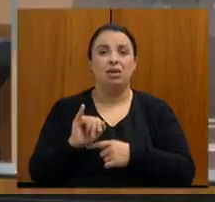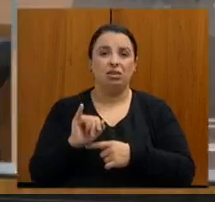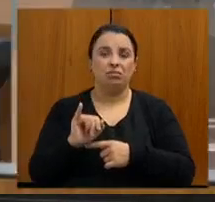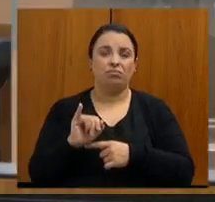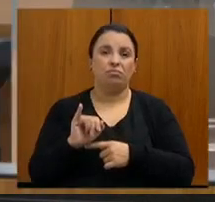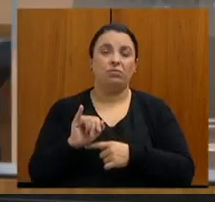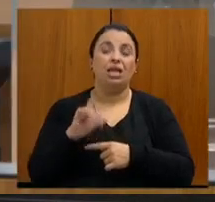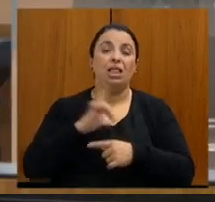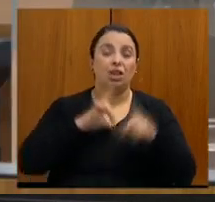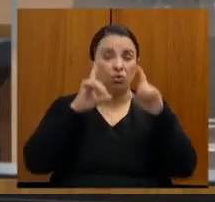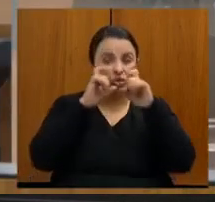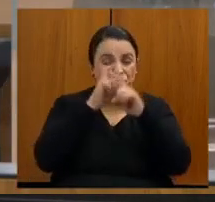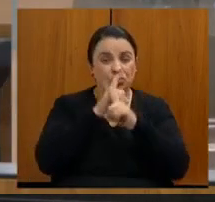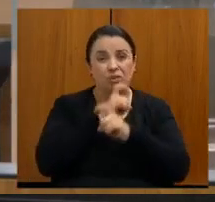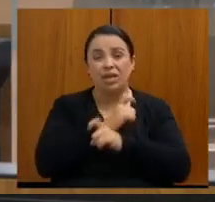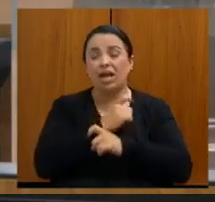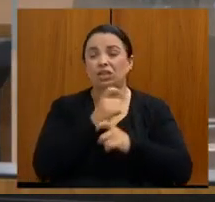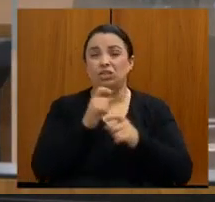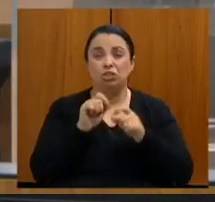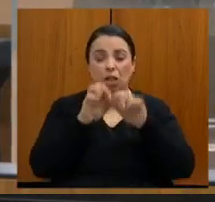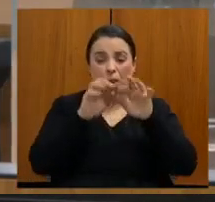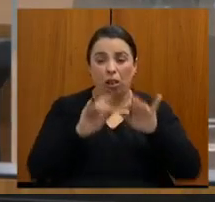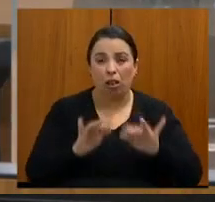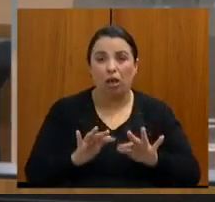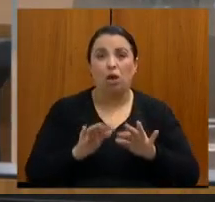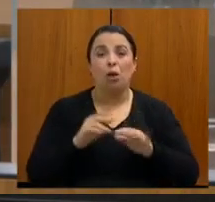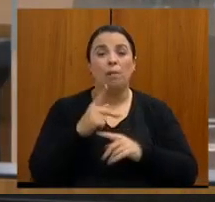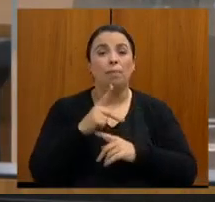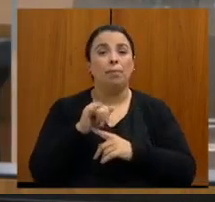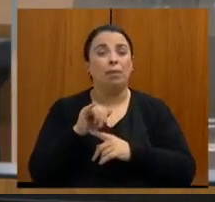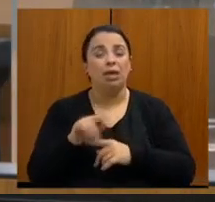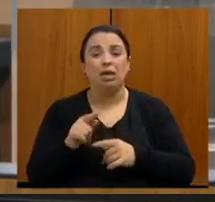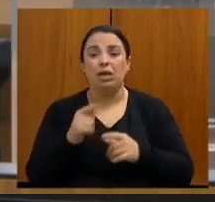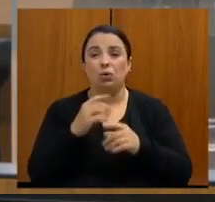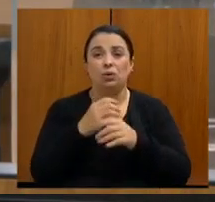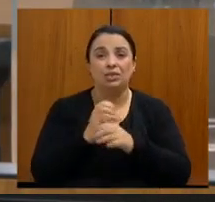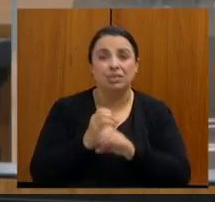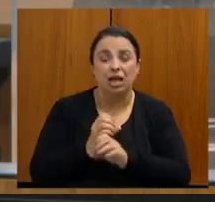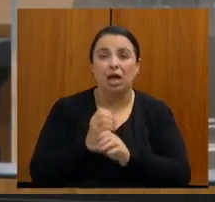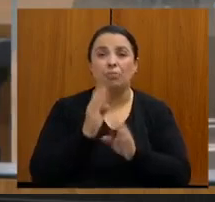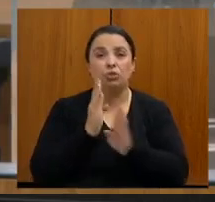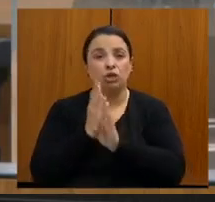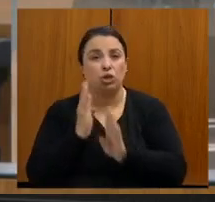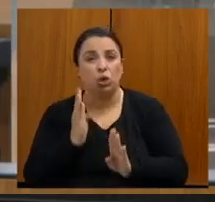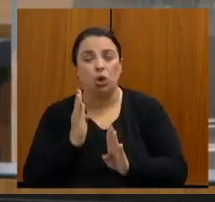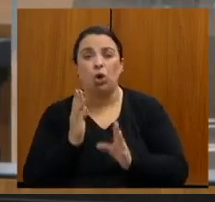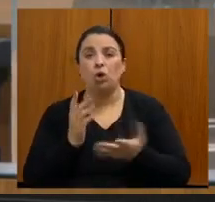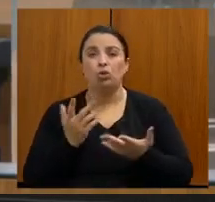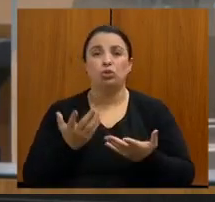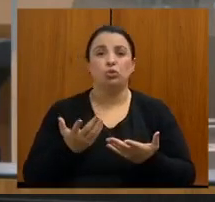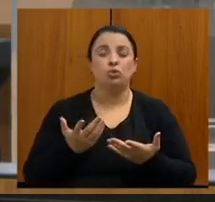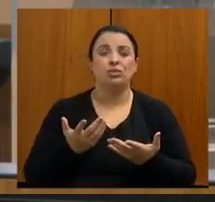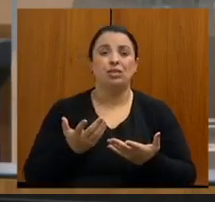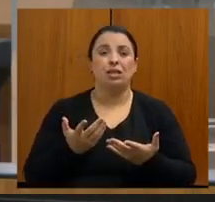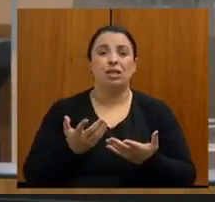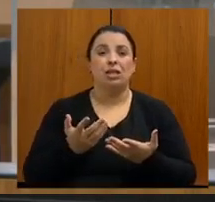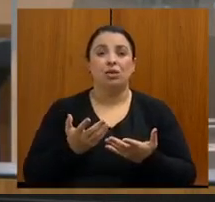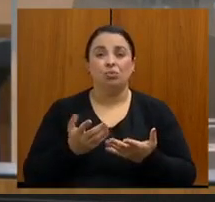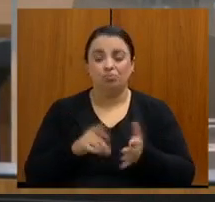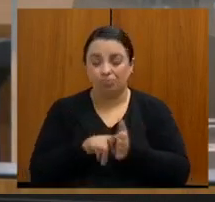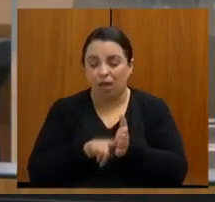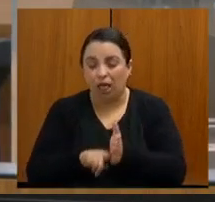gente tem uma dificuldade imensa de fazer os exames diagnósticos, e muitas das vezes a gente vai